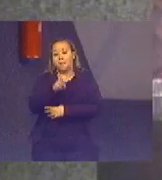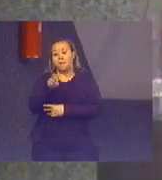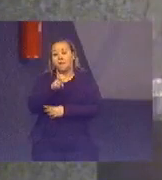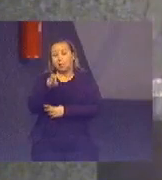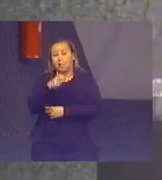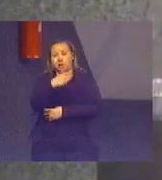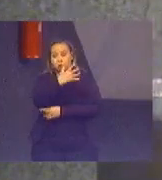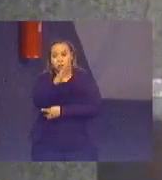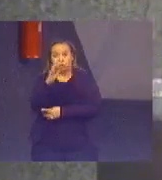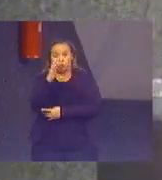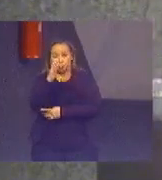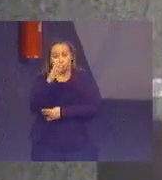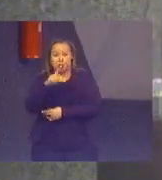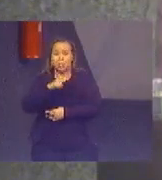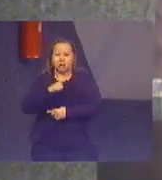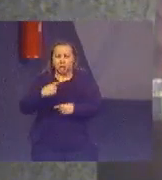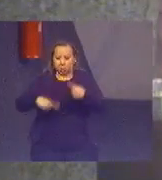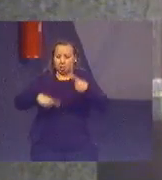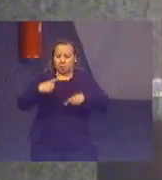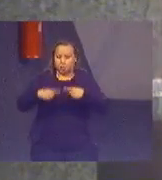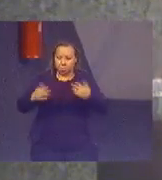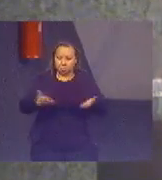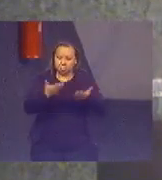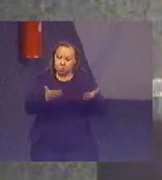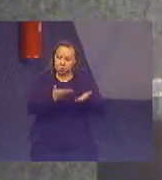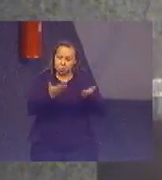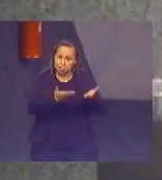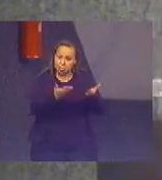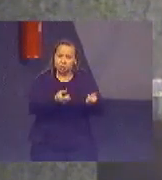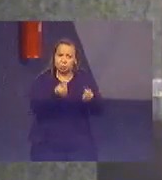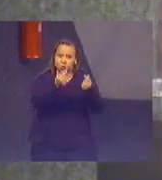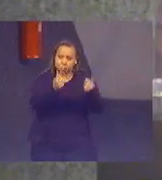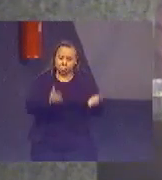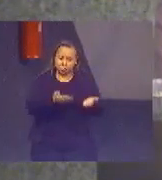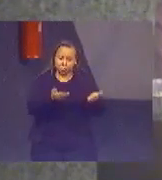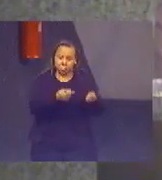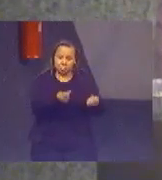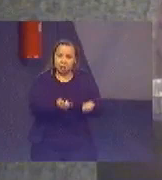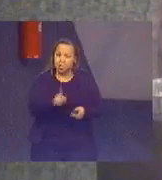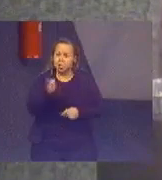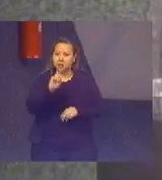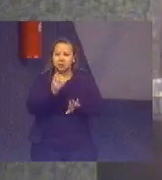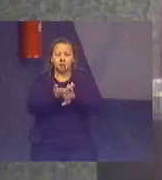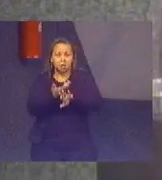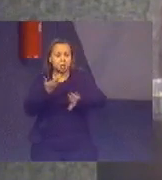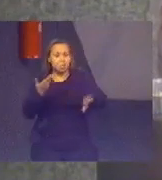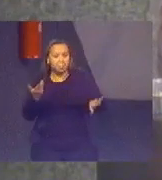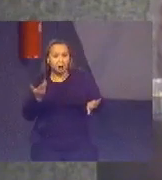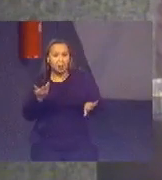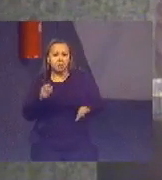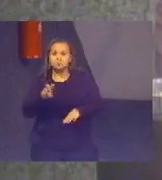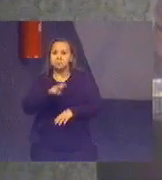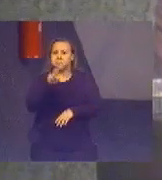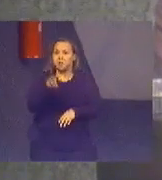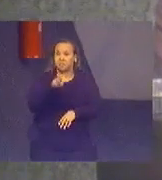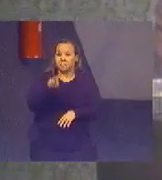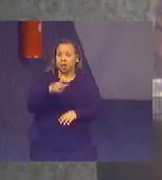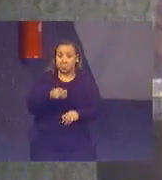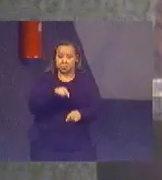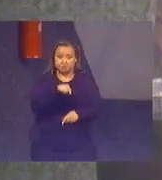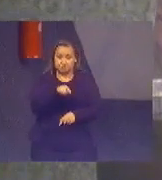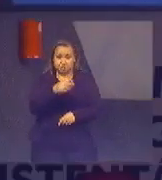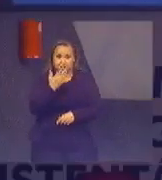política fiscal de incentivo tributário que não há distinção quanto, por exemplo, a toxicidade de alguns